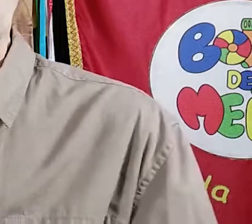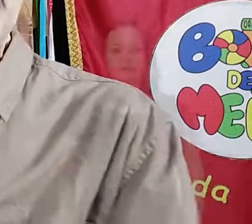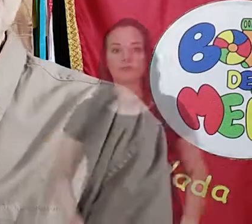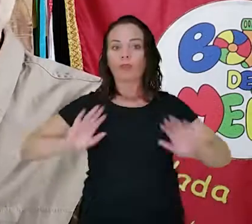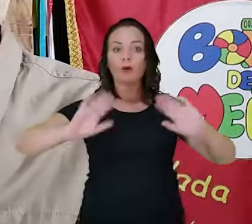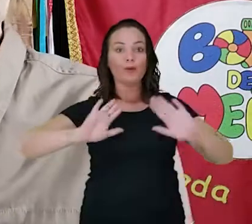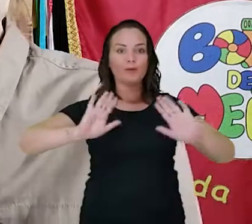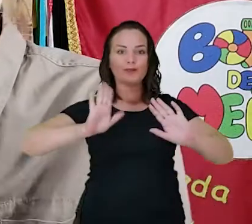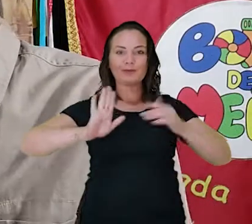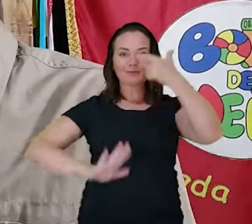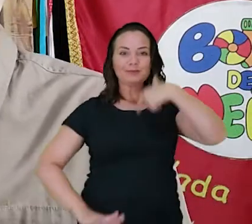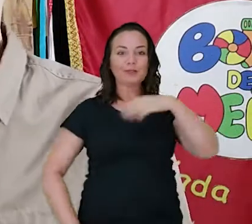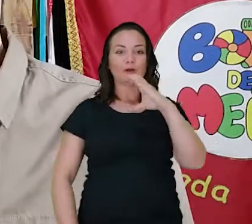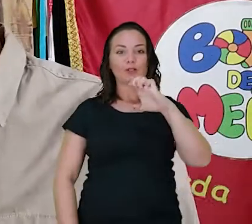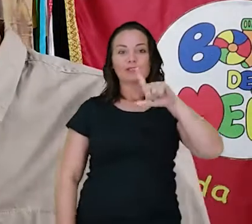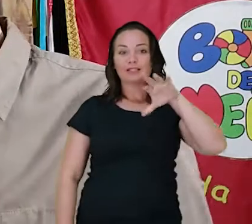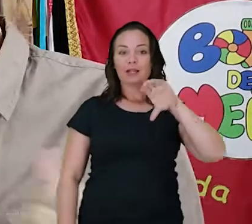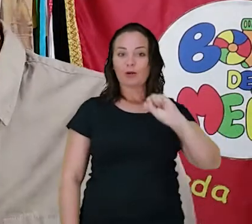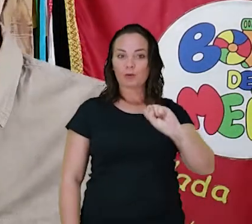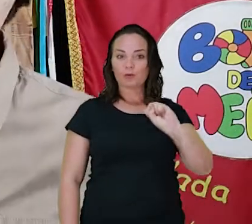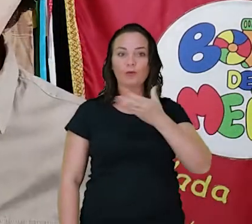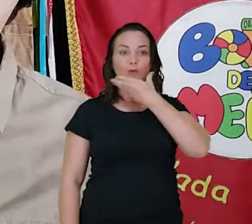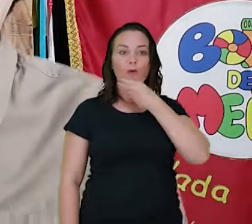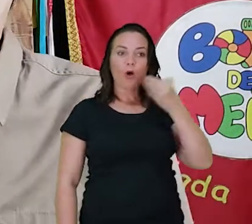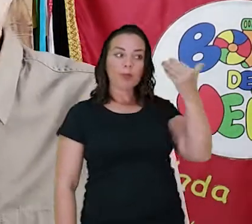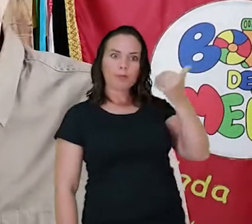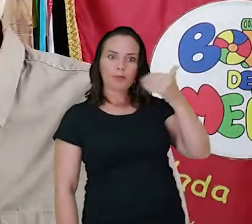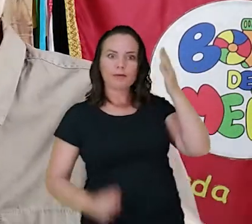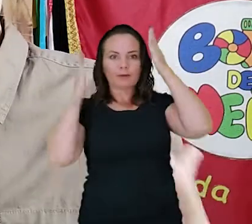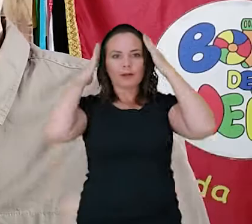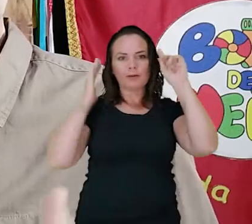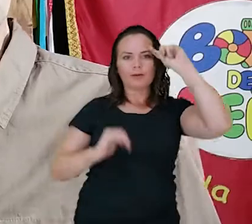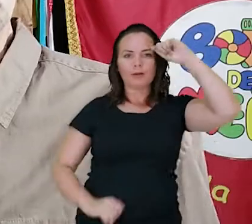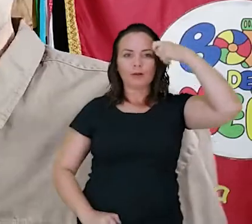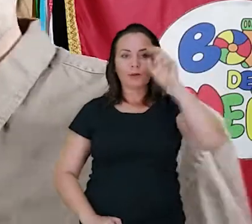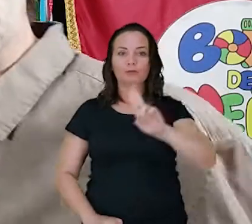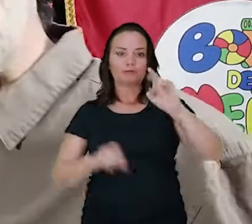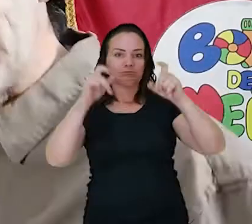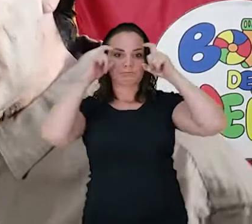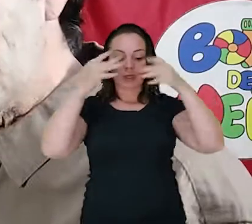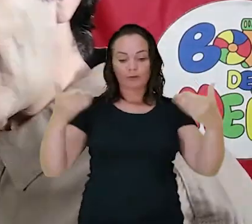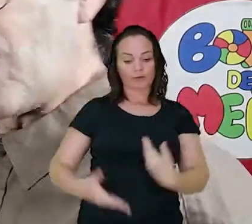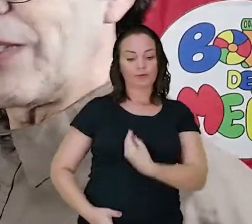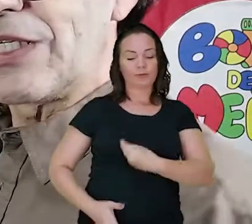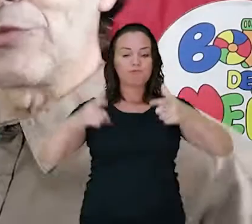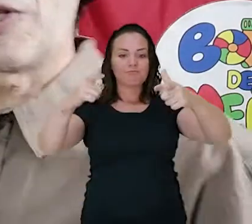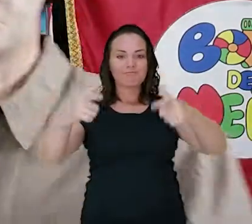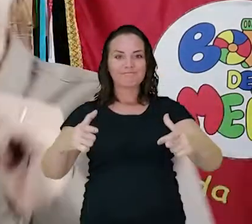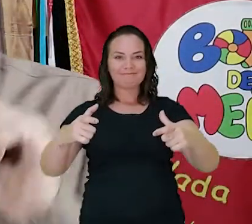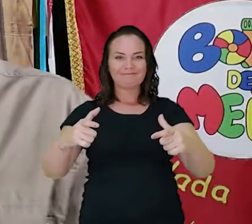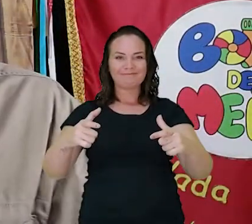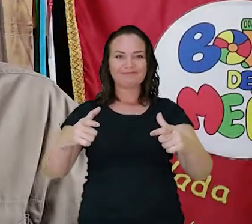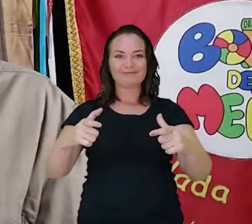Olá pessoal, eu sou o Celso, sou um homem branco de cabelos escuros, uso óculos, estou aqui no cenário da Companhia